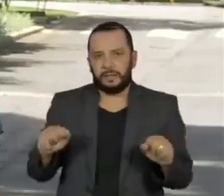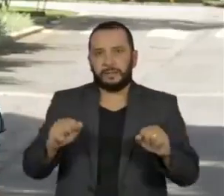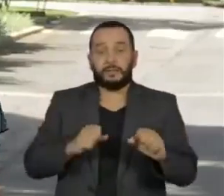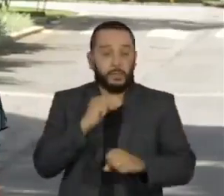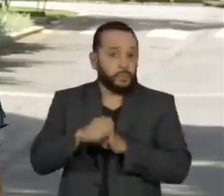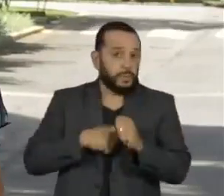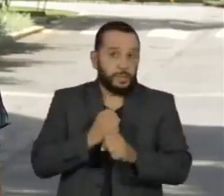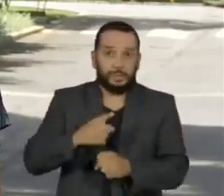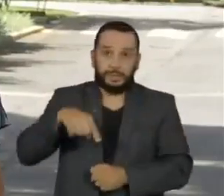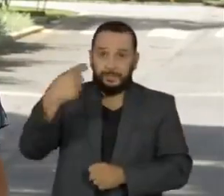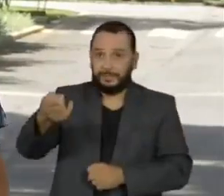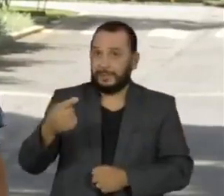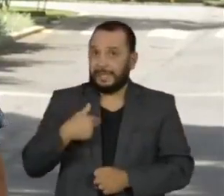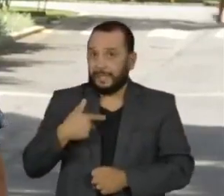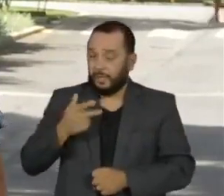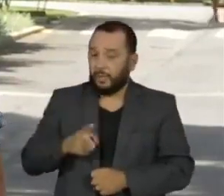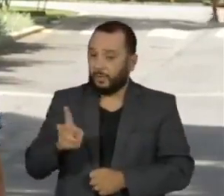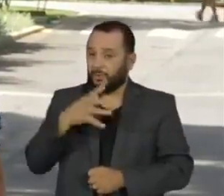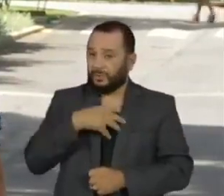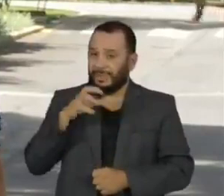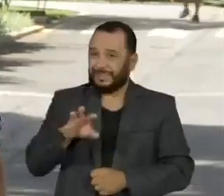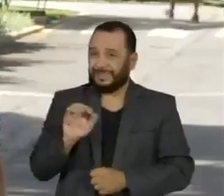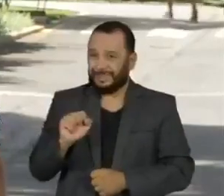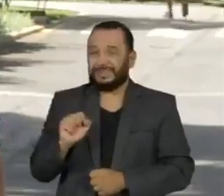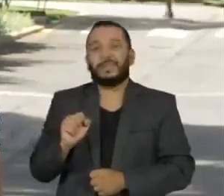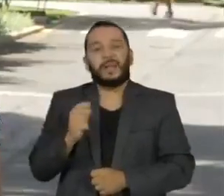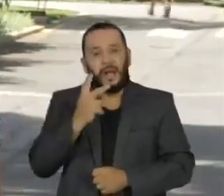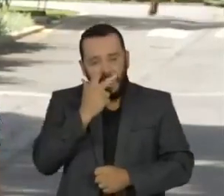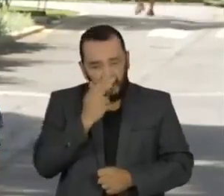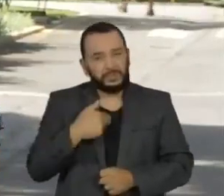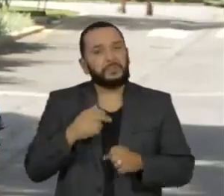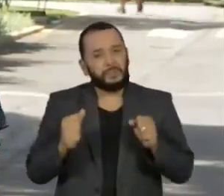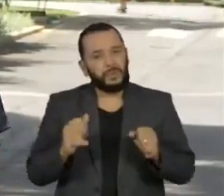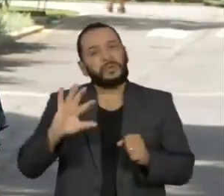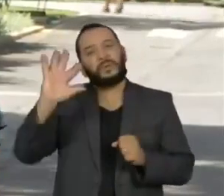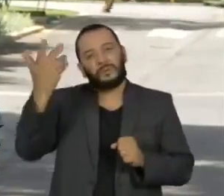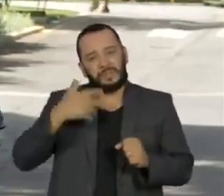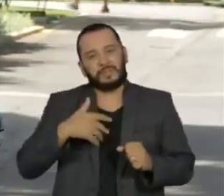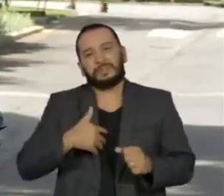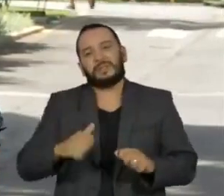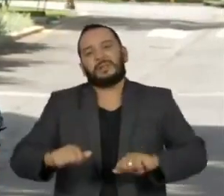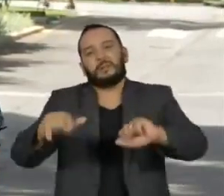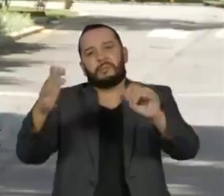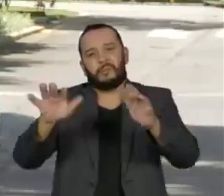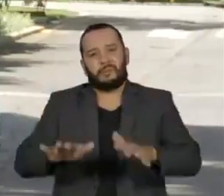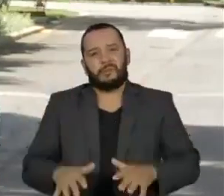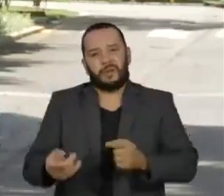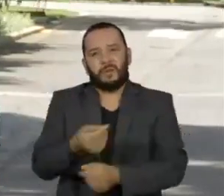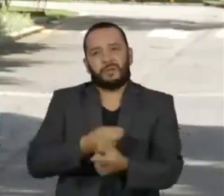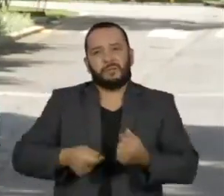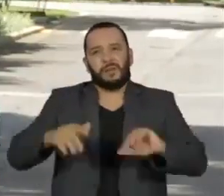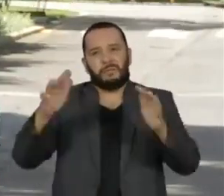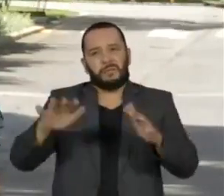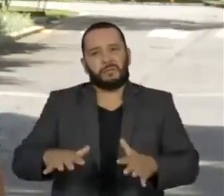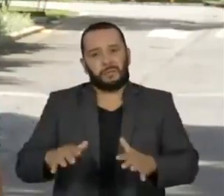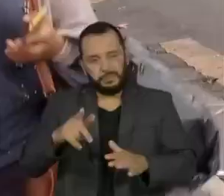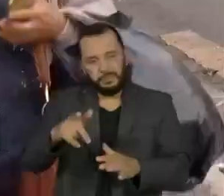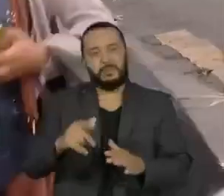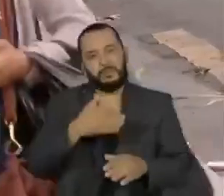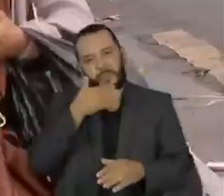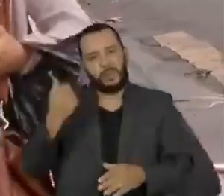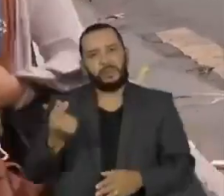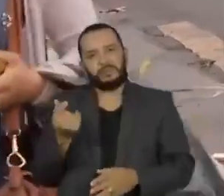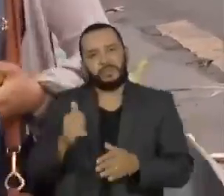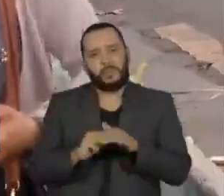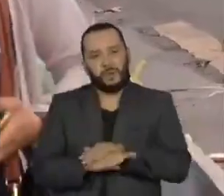pouco favorável. Algumas previsões até falam em uma forte recessão. Por isso, os economistas alertam. Se puder, poupe.